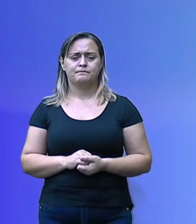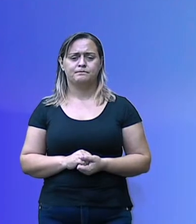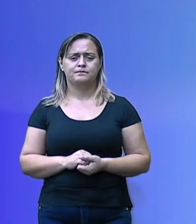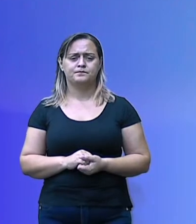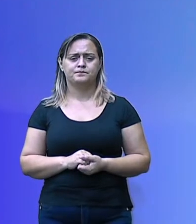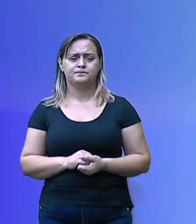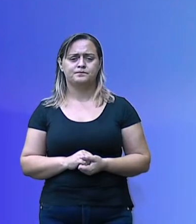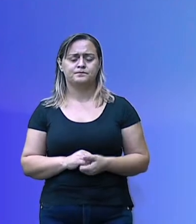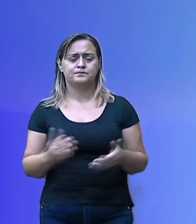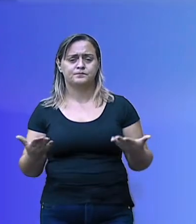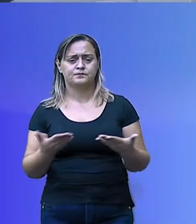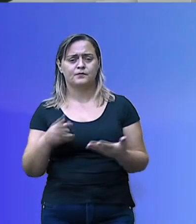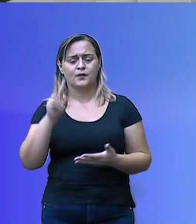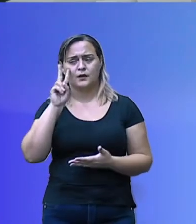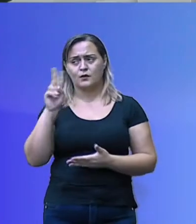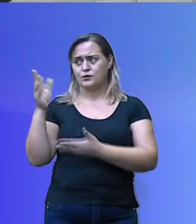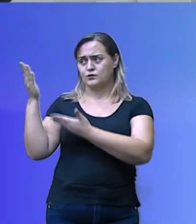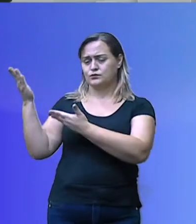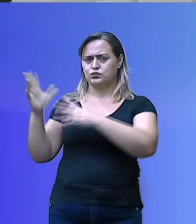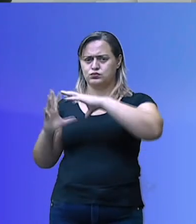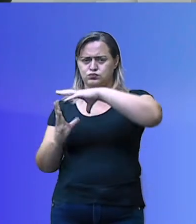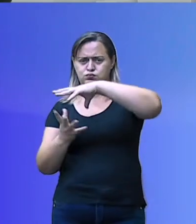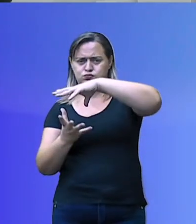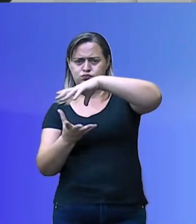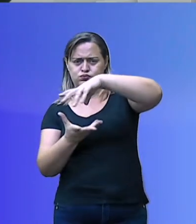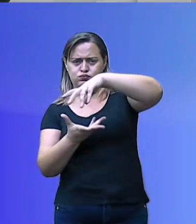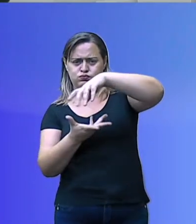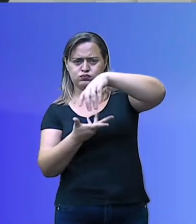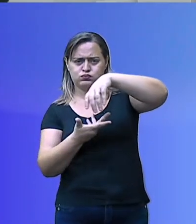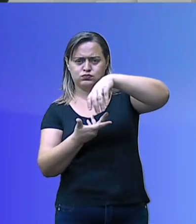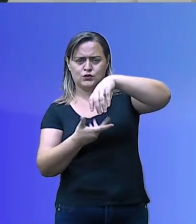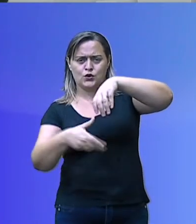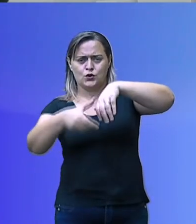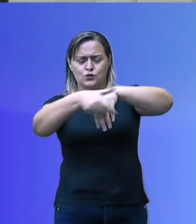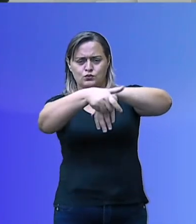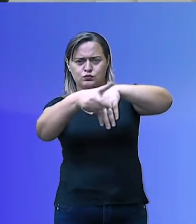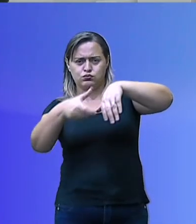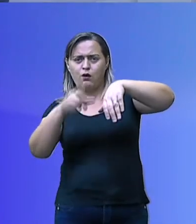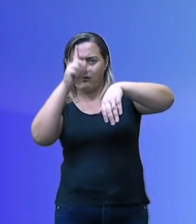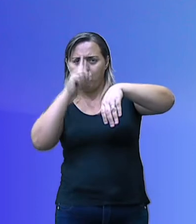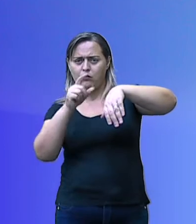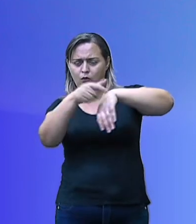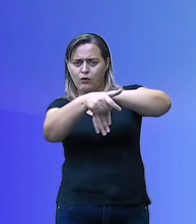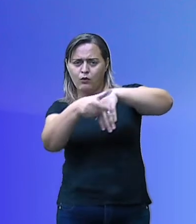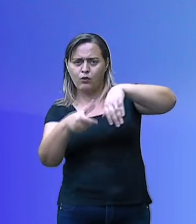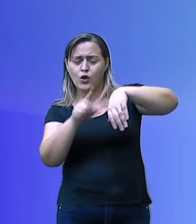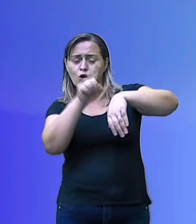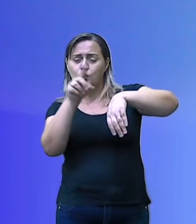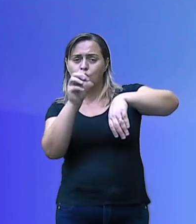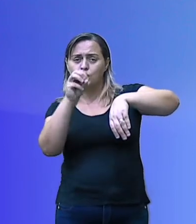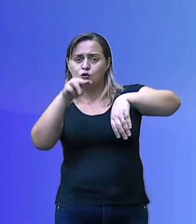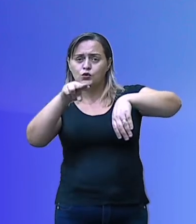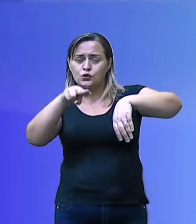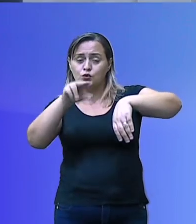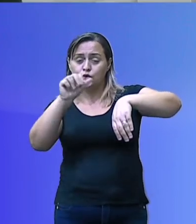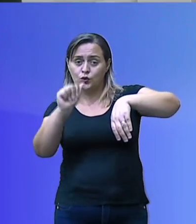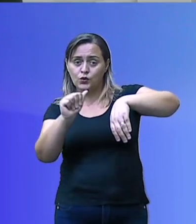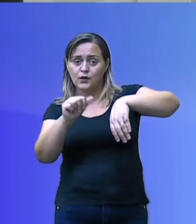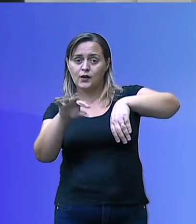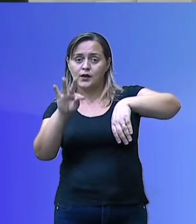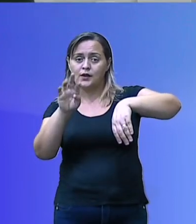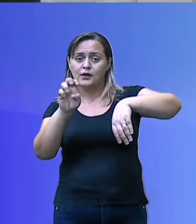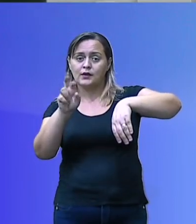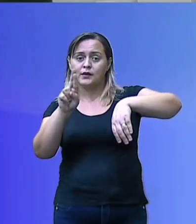Nós temos as zonas térmicas da Terra, que se encontram divididas em